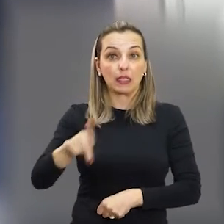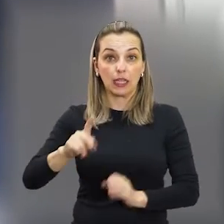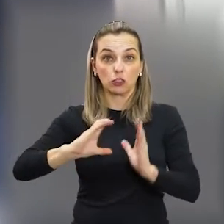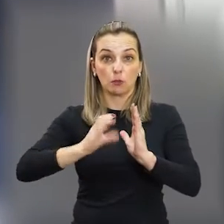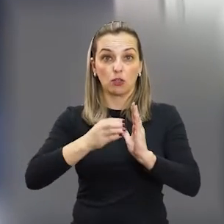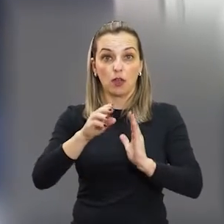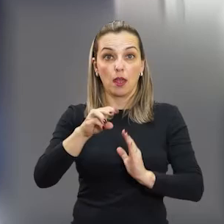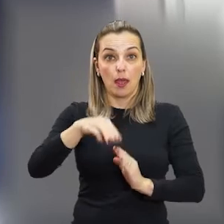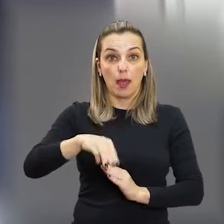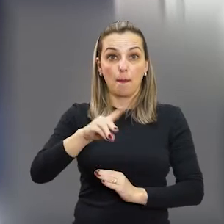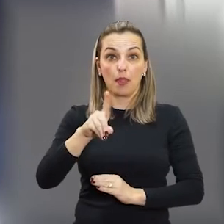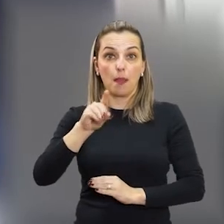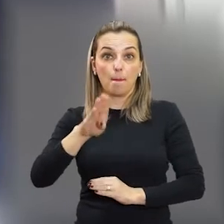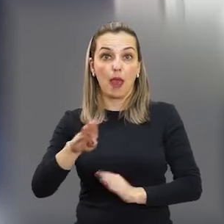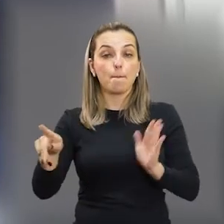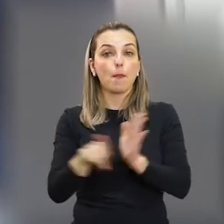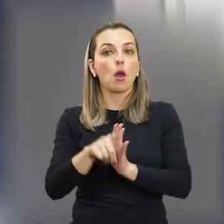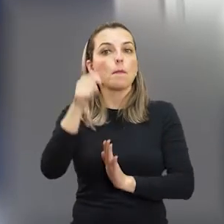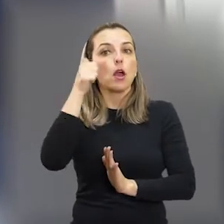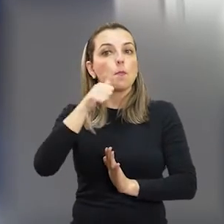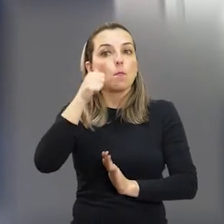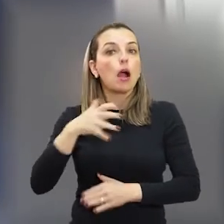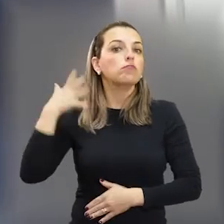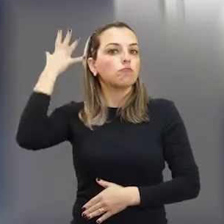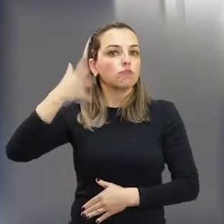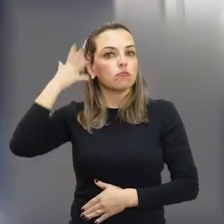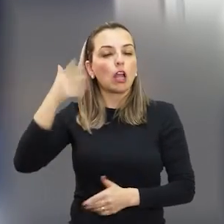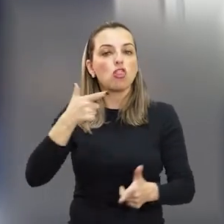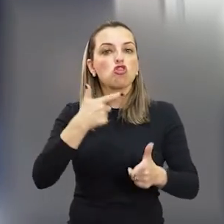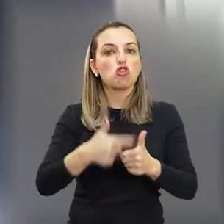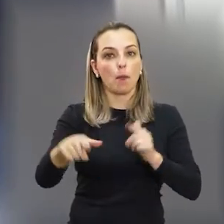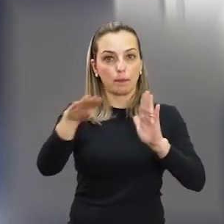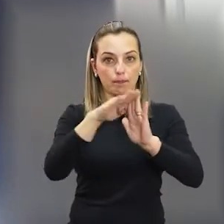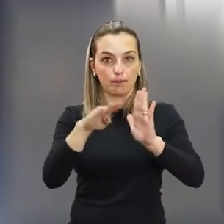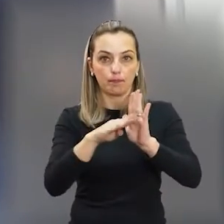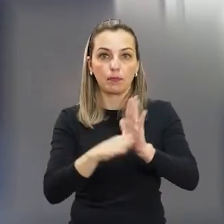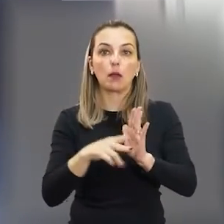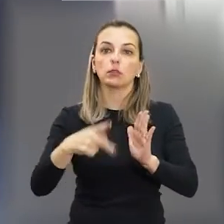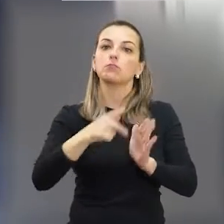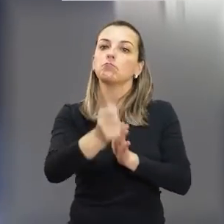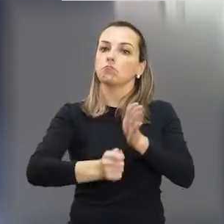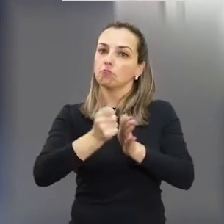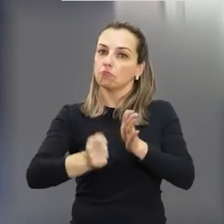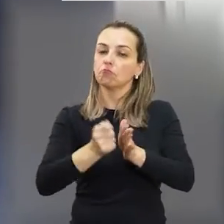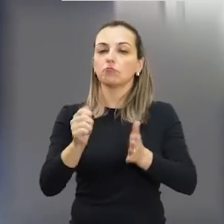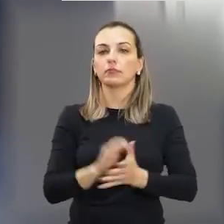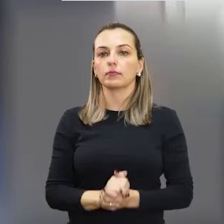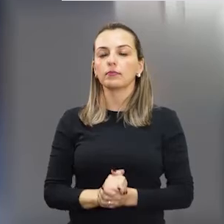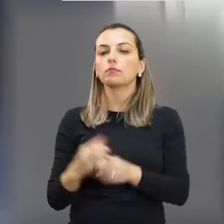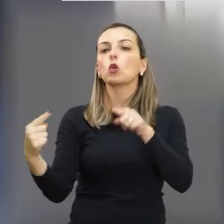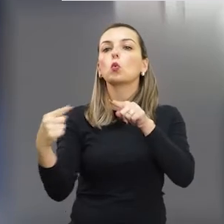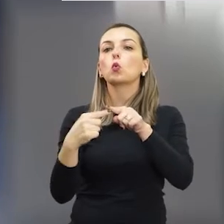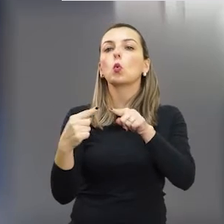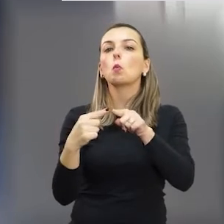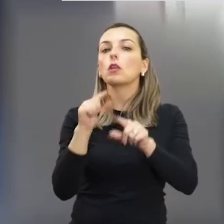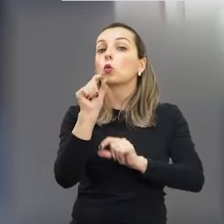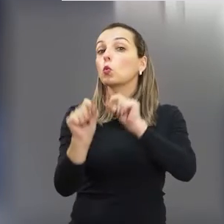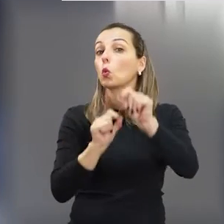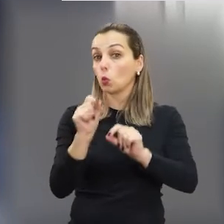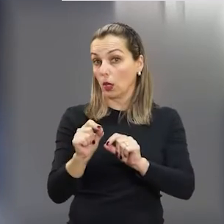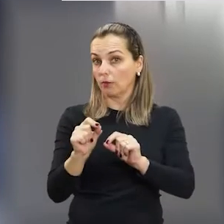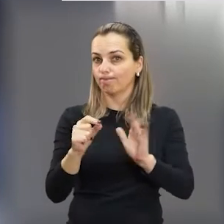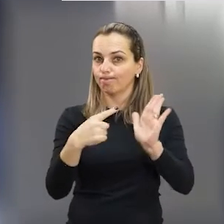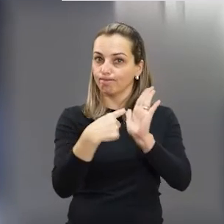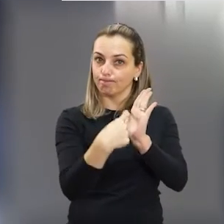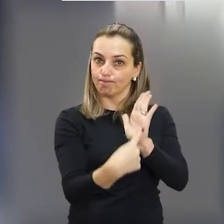falou sobre a ampliação da iniciativa em Araraquara. O que ficou instituído a princípio é que o sinal